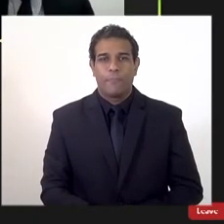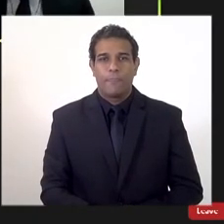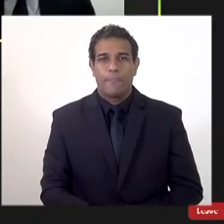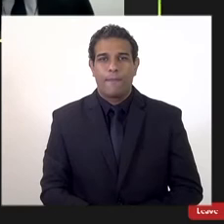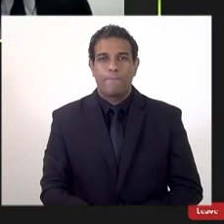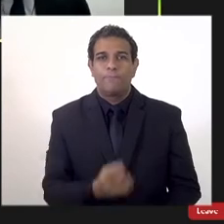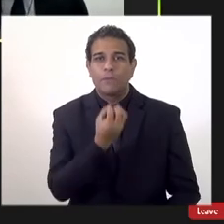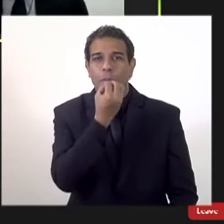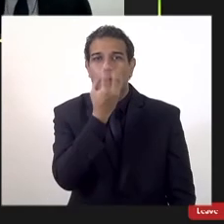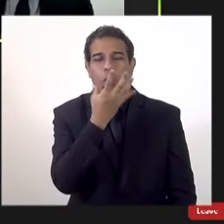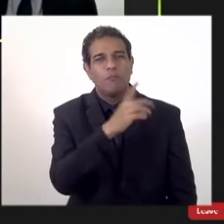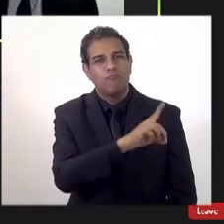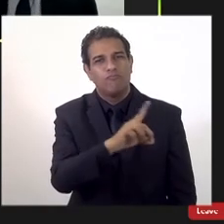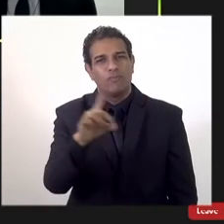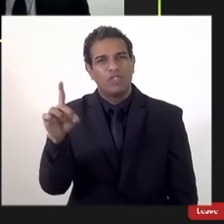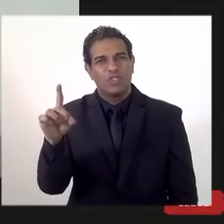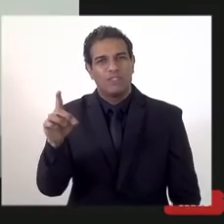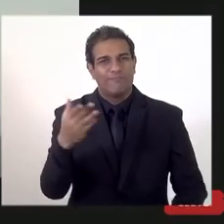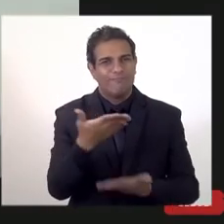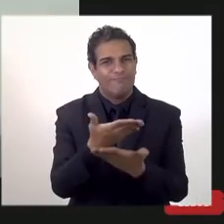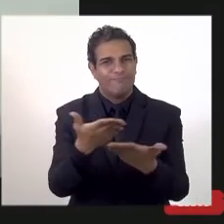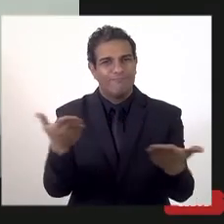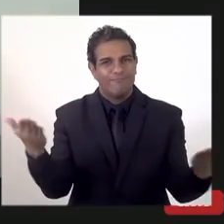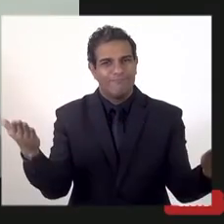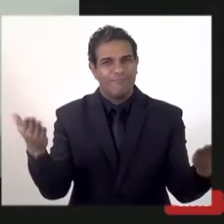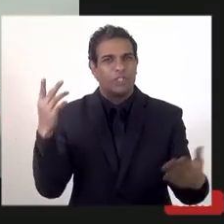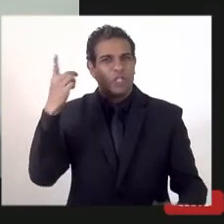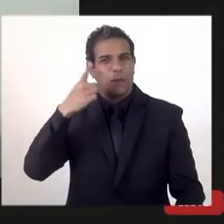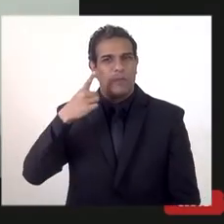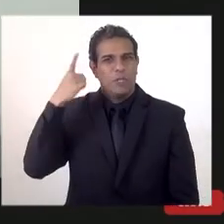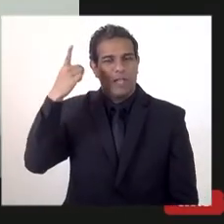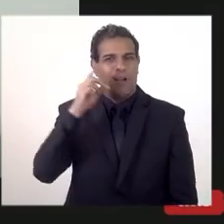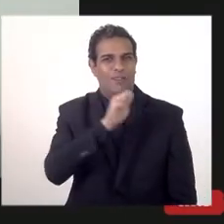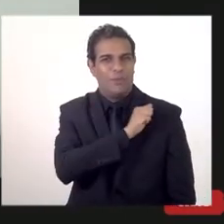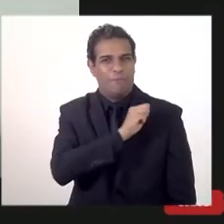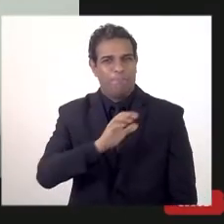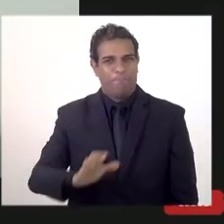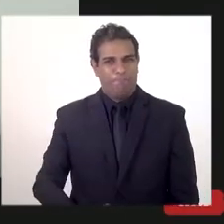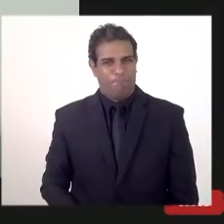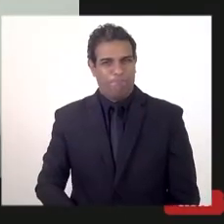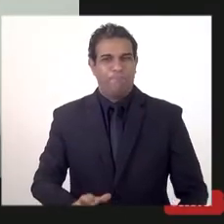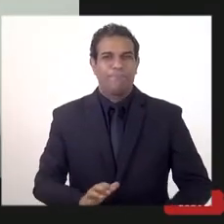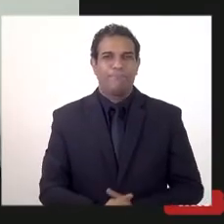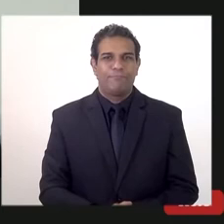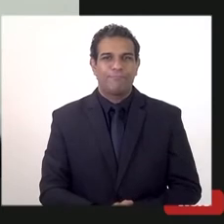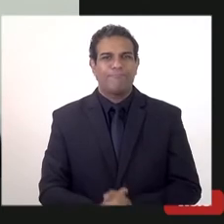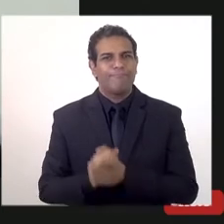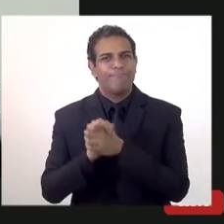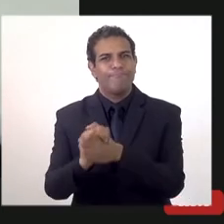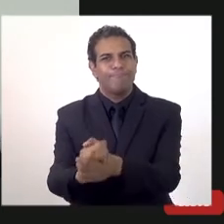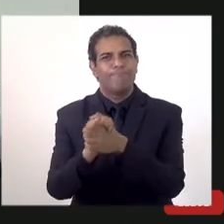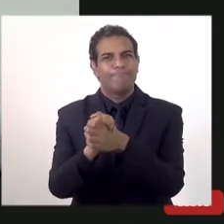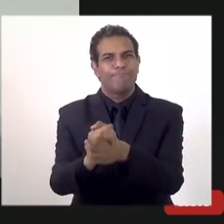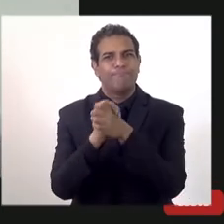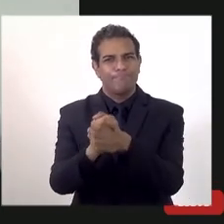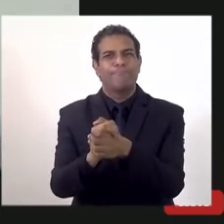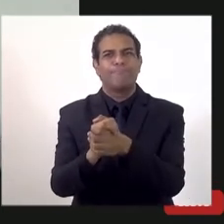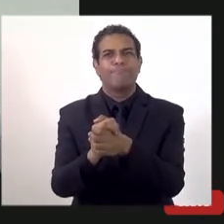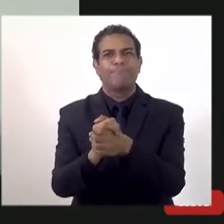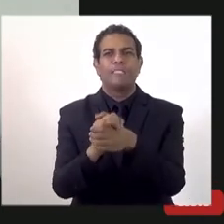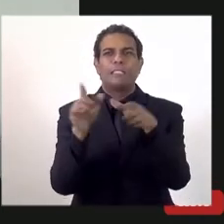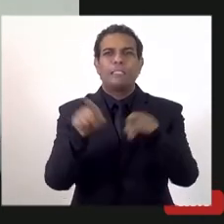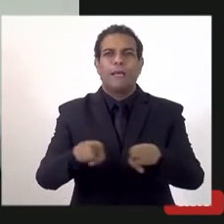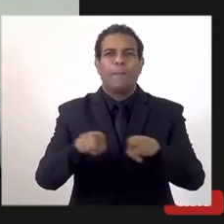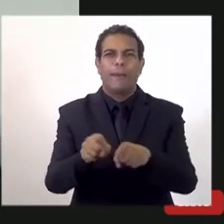Bom dia a todos, bom dia, deputado, aqui em saúdo a todos aí na